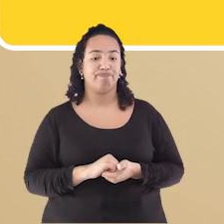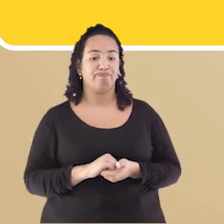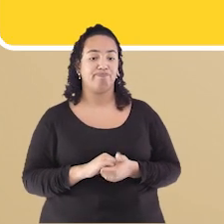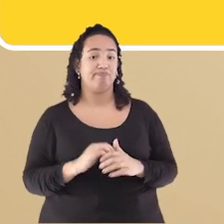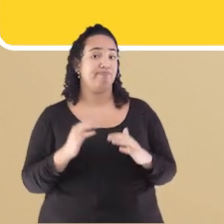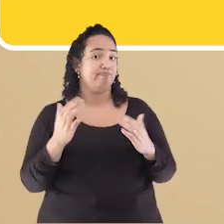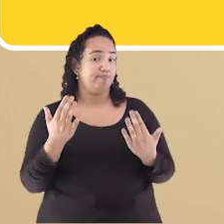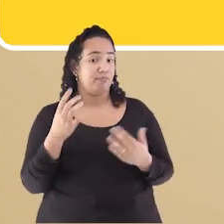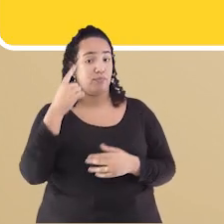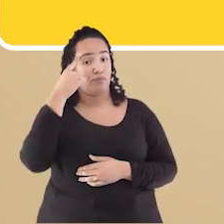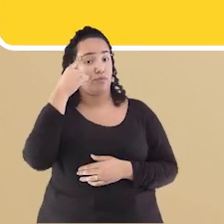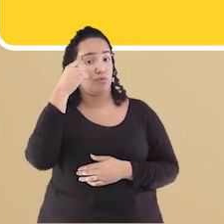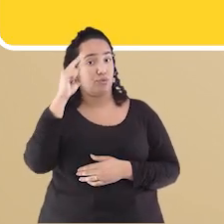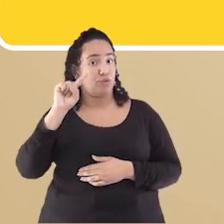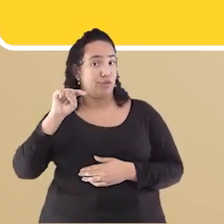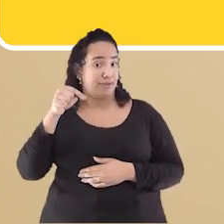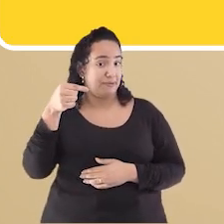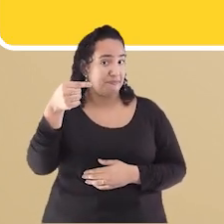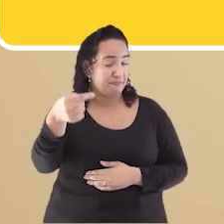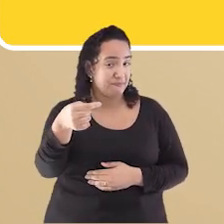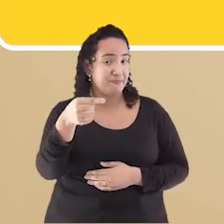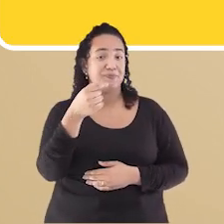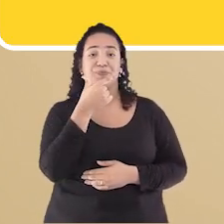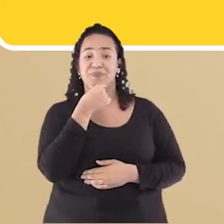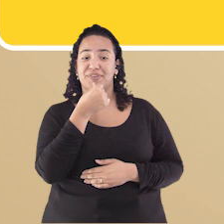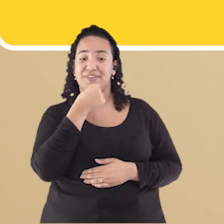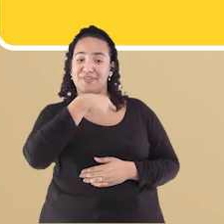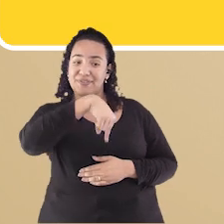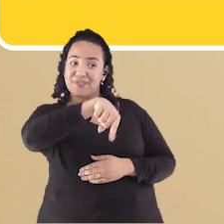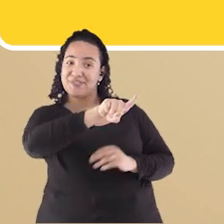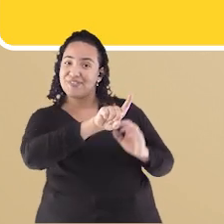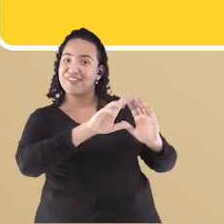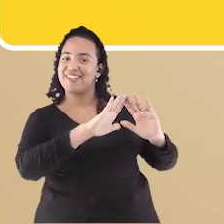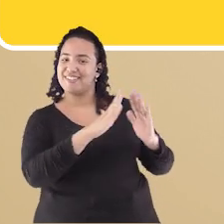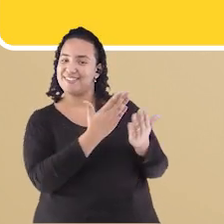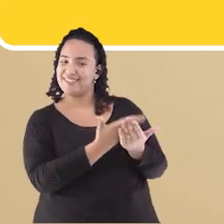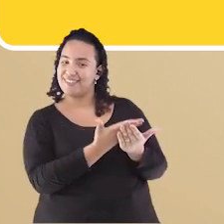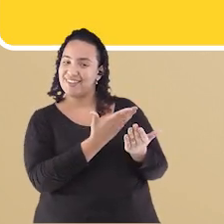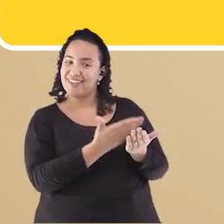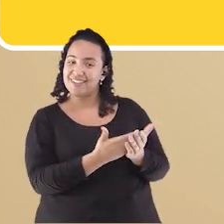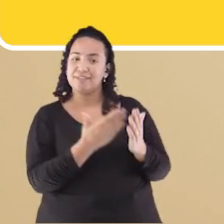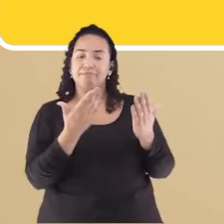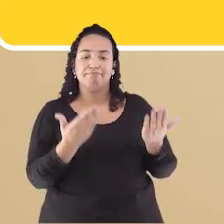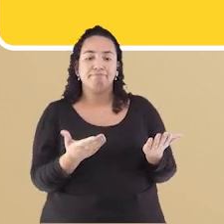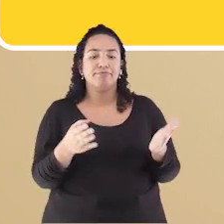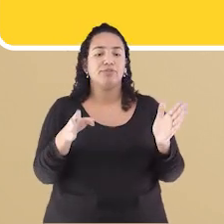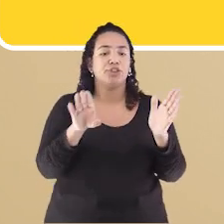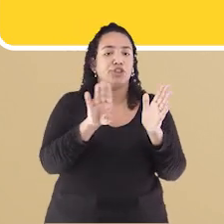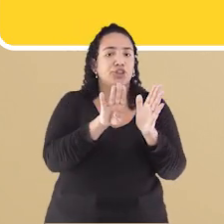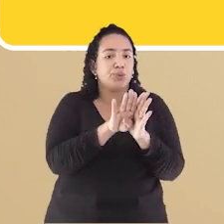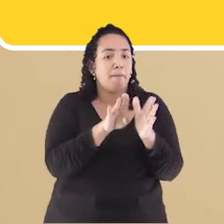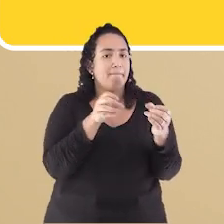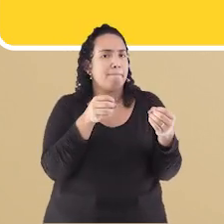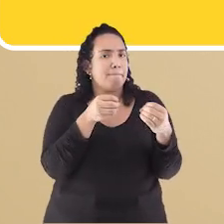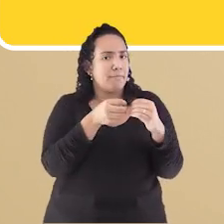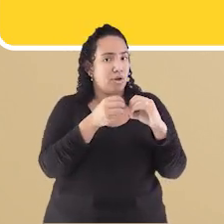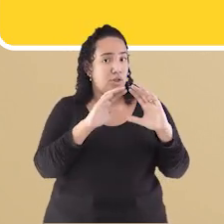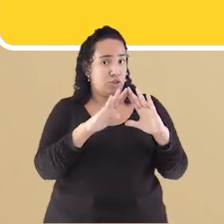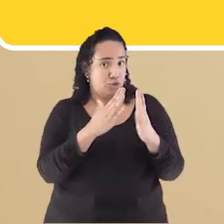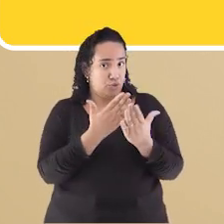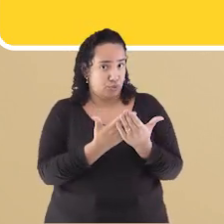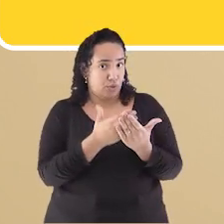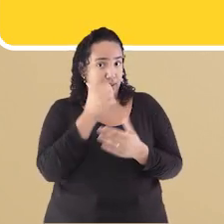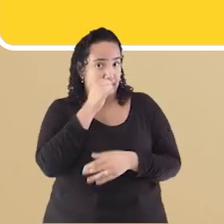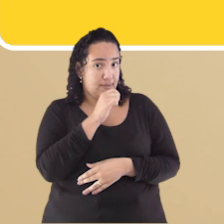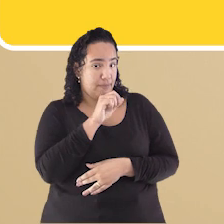No dia seguinte, João foi para o colégio Quando chegaram na esquina, a mãe de